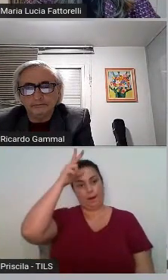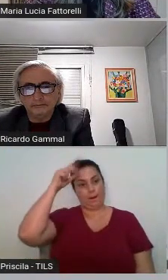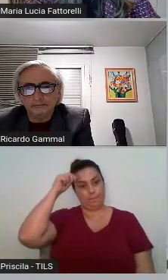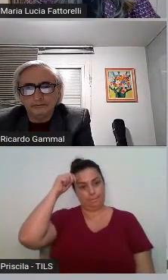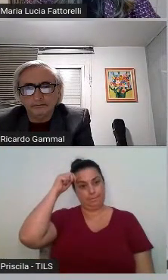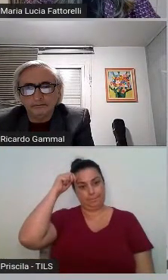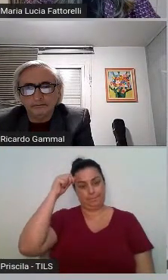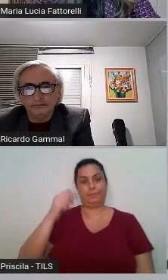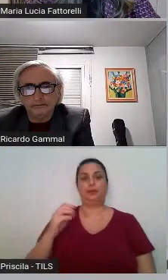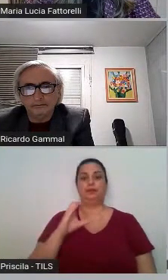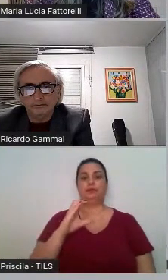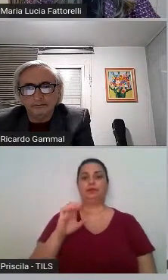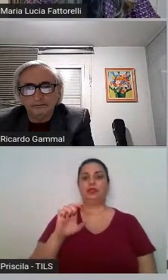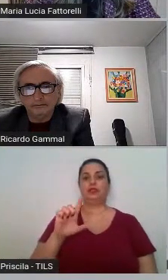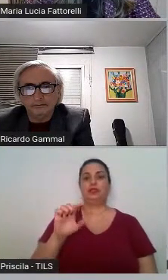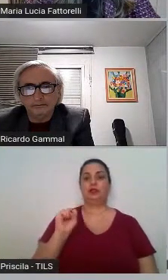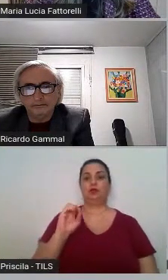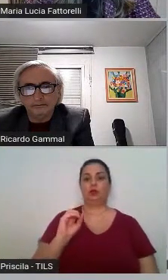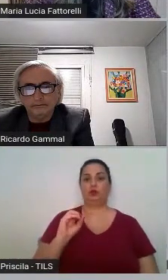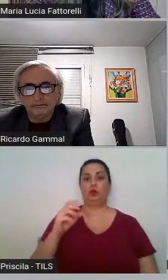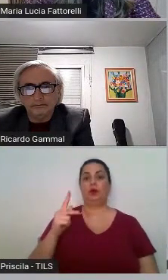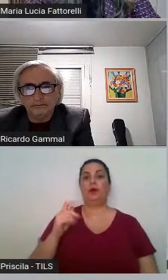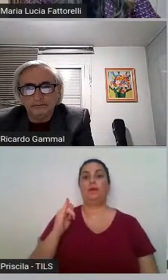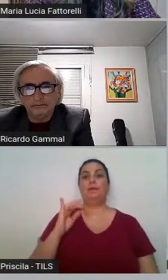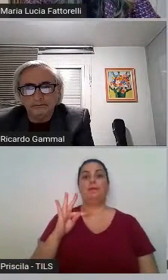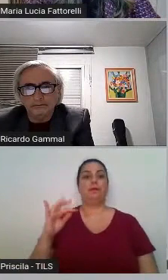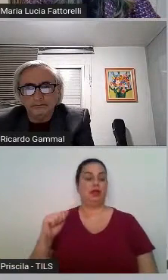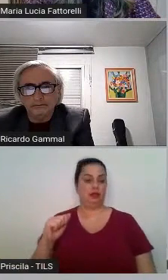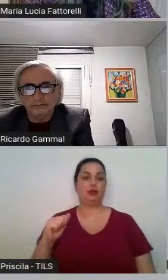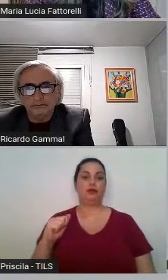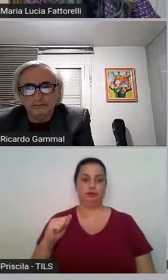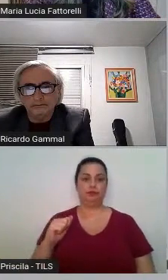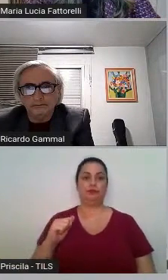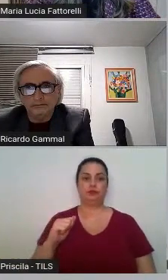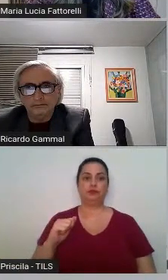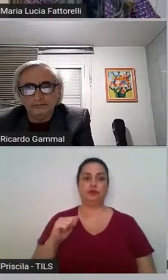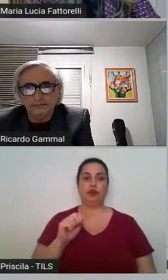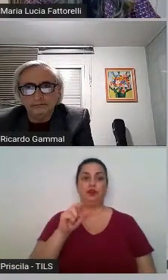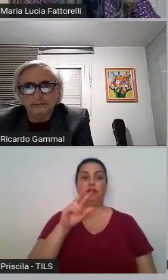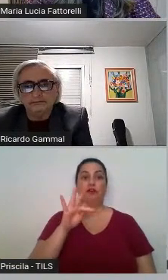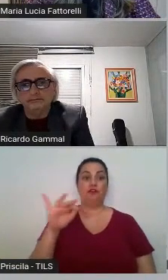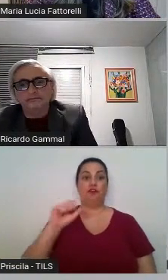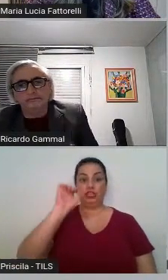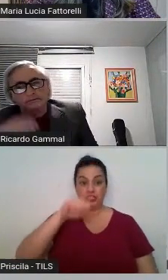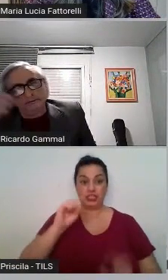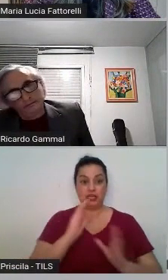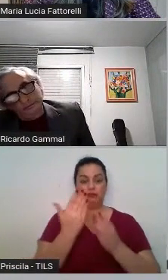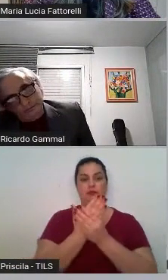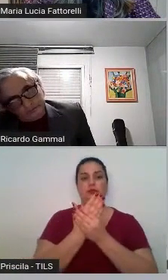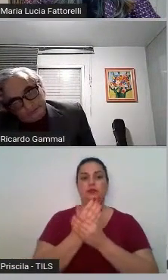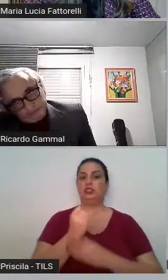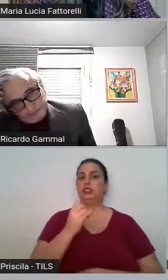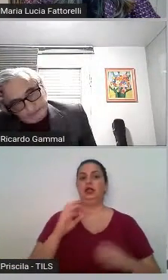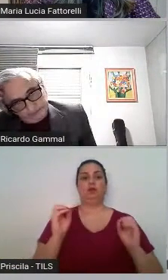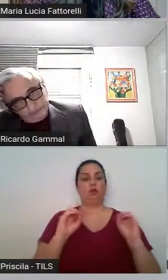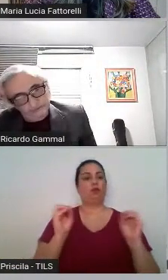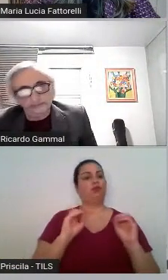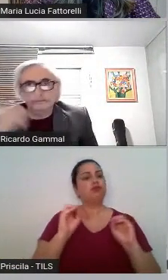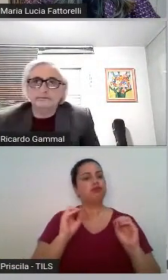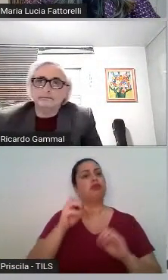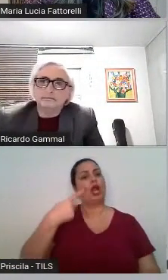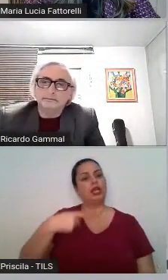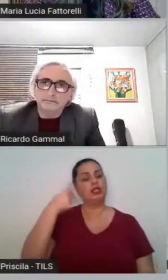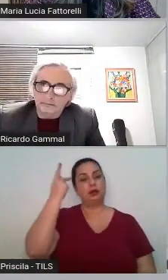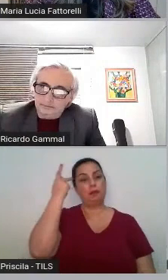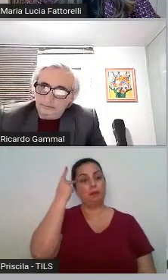e não fosse esse esquema, o nosso município estaria com condições